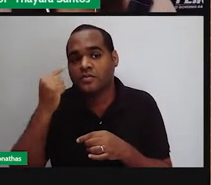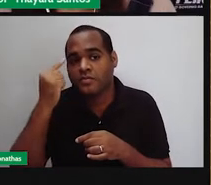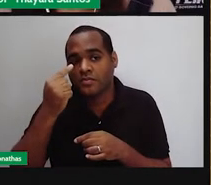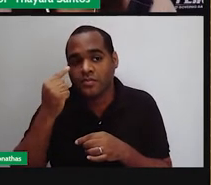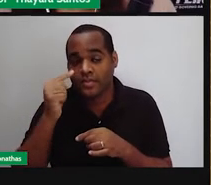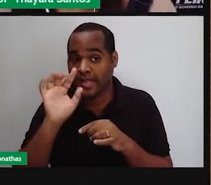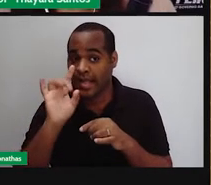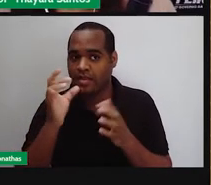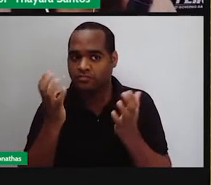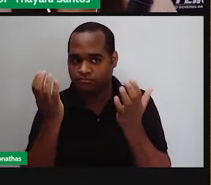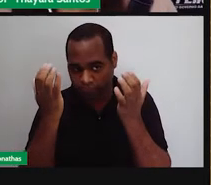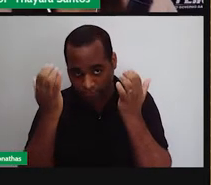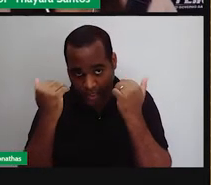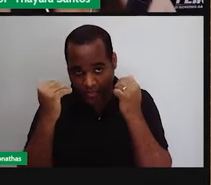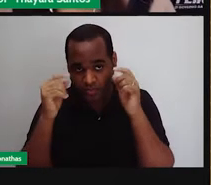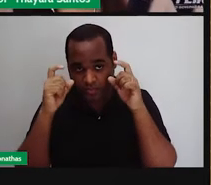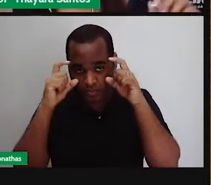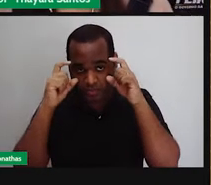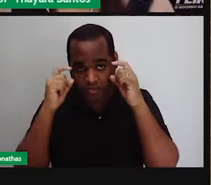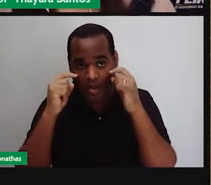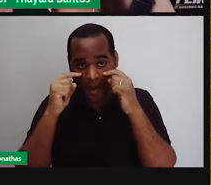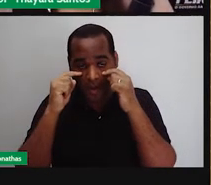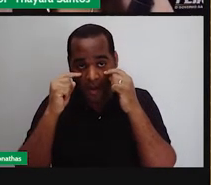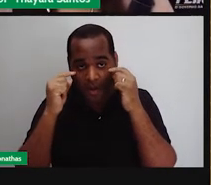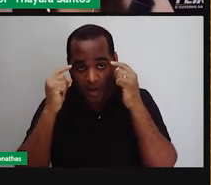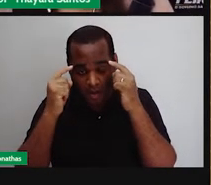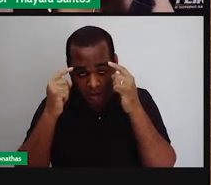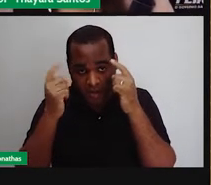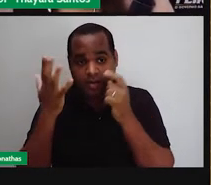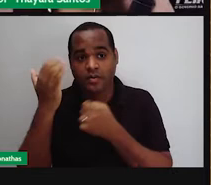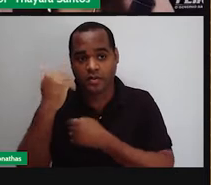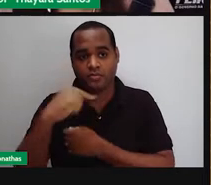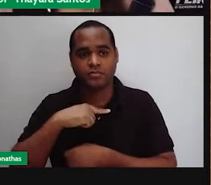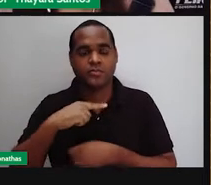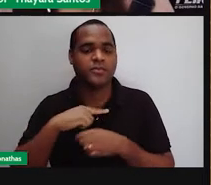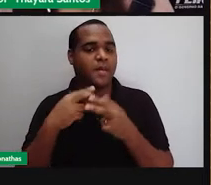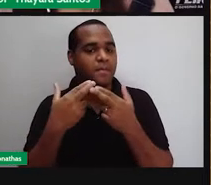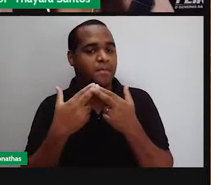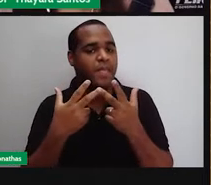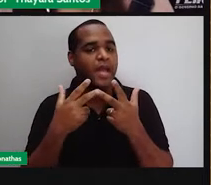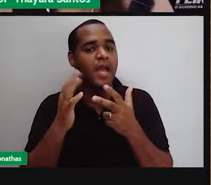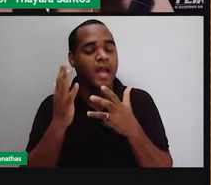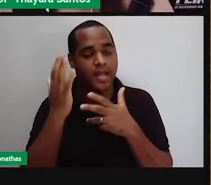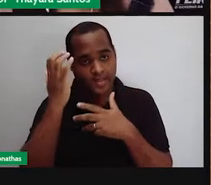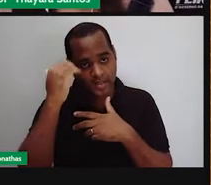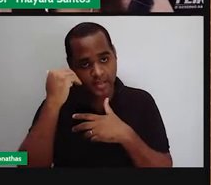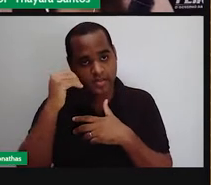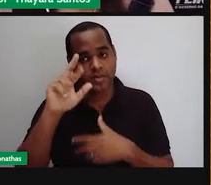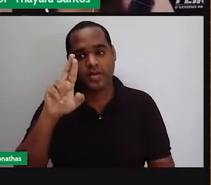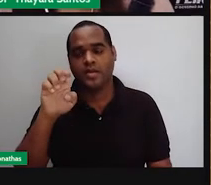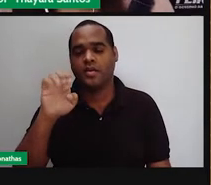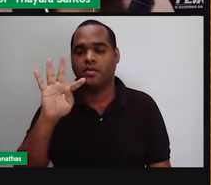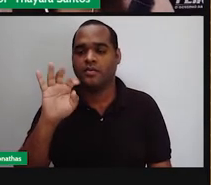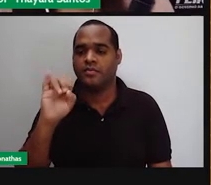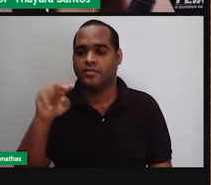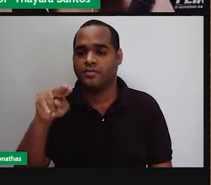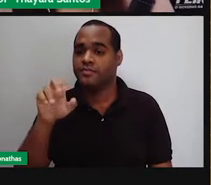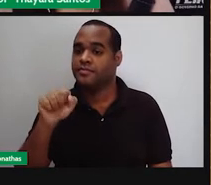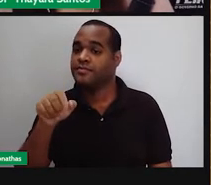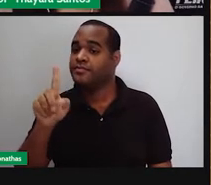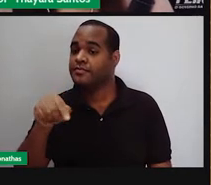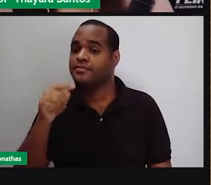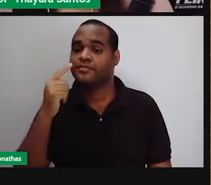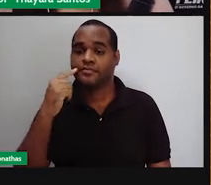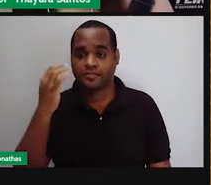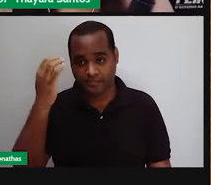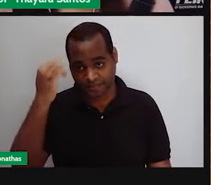está nessa região de trás do nosso globo ocular. Então, a gente tem aqui o globo ocular. Atrás do globo ocular, a gente tem a retina. E é